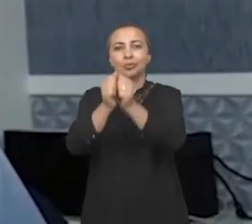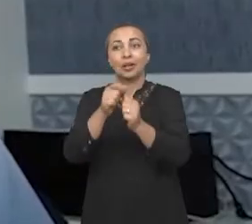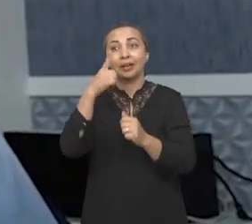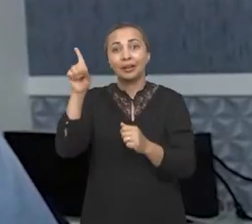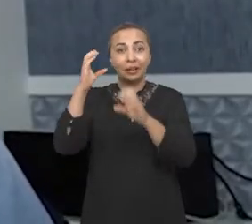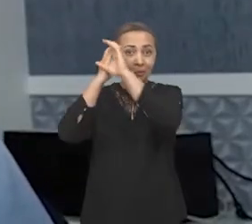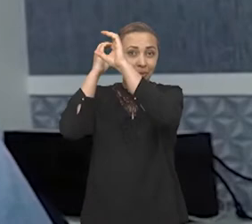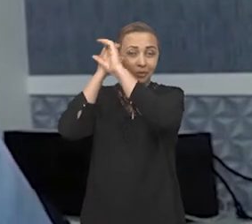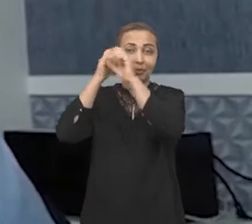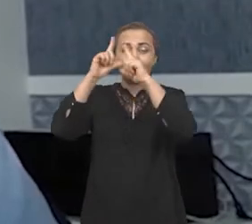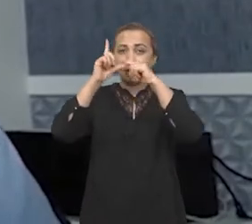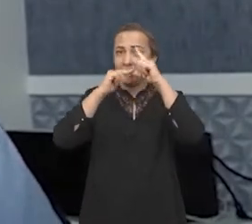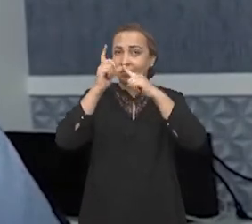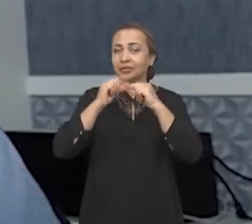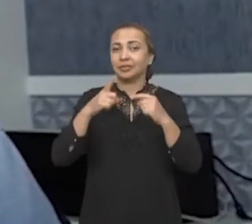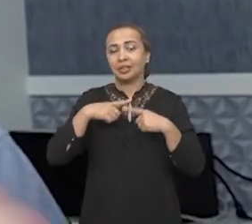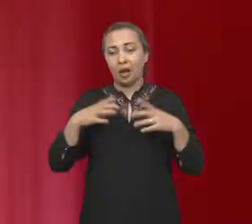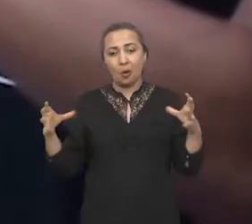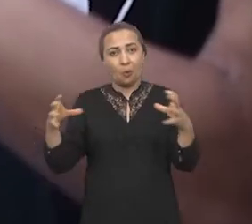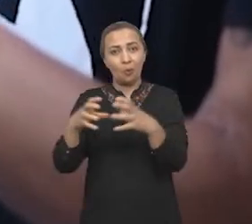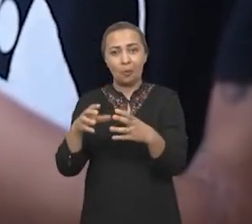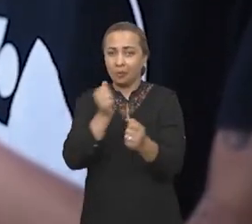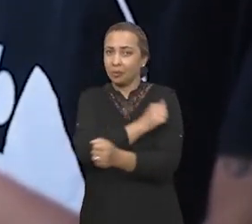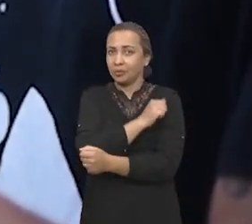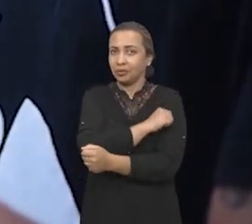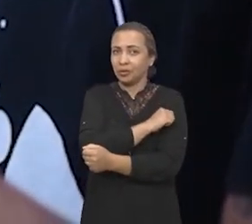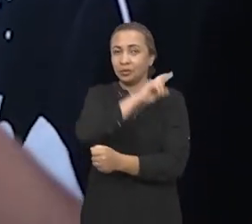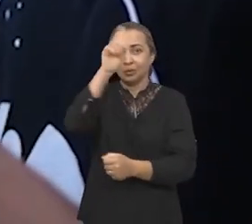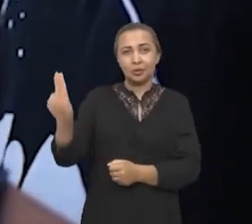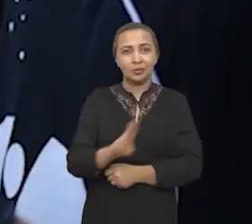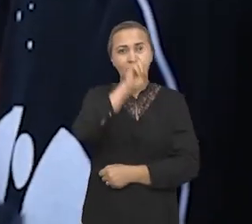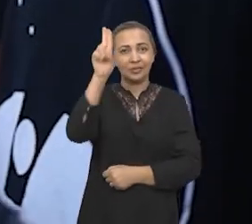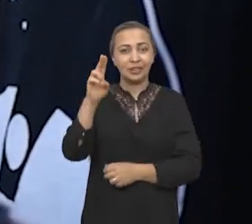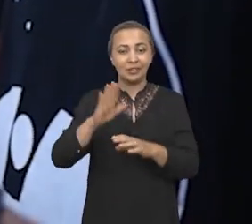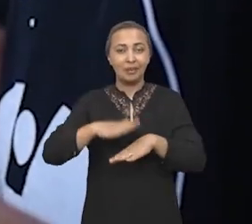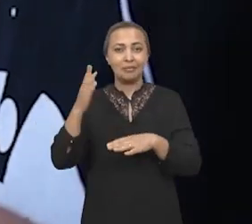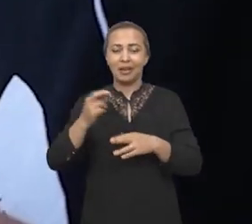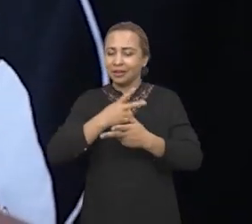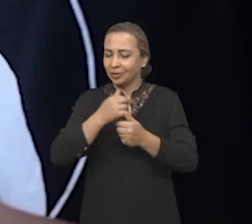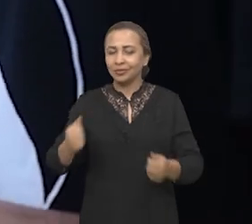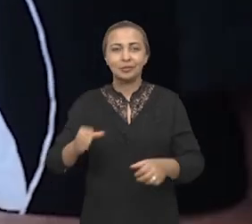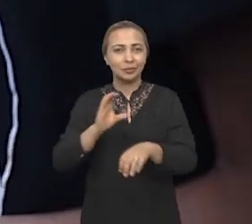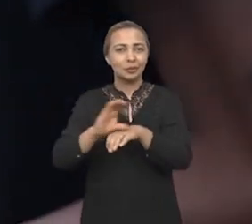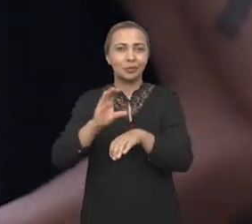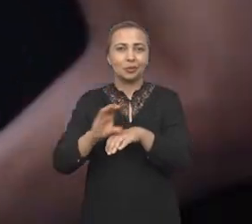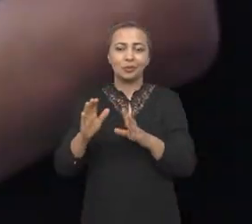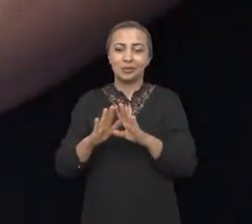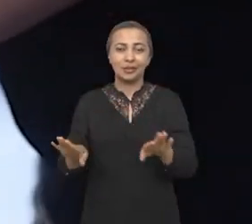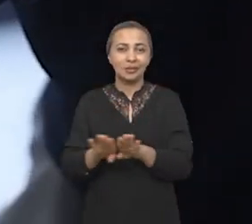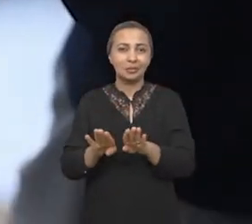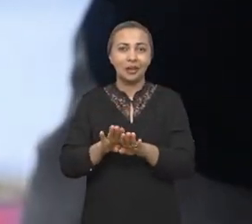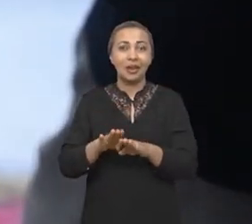Lá no Observatório Astronômico existe uma equipe de estudantes da universidade que são dos mais diversos cursos, inclusive,